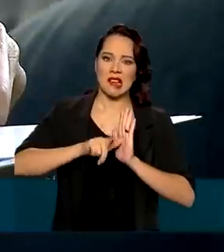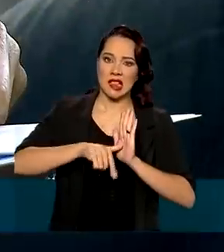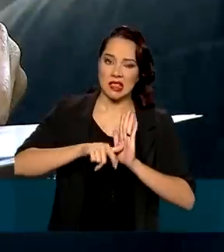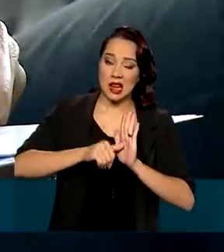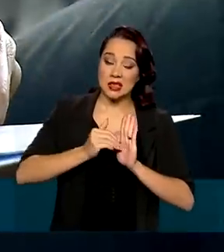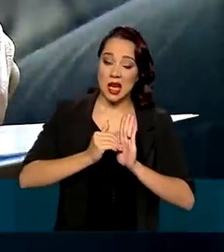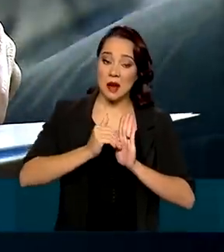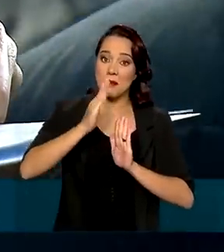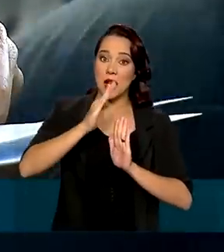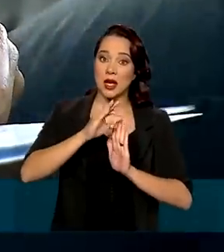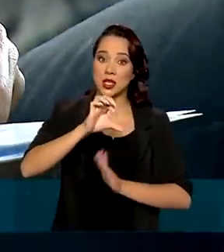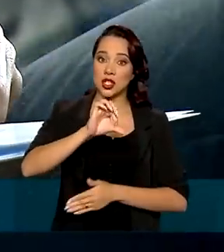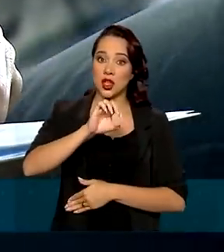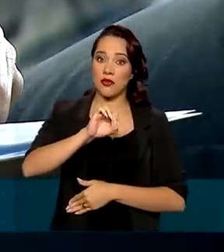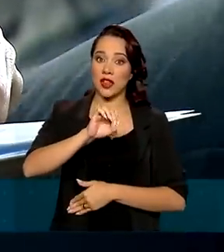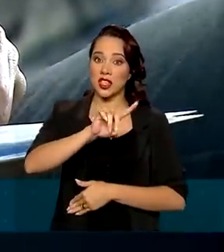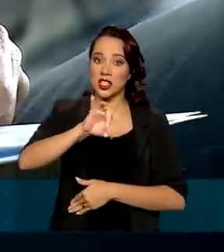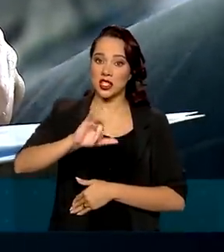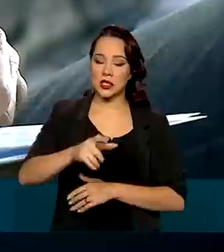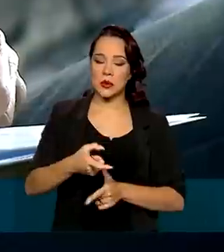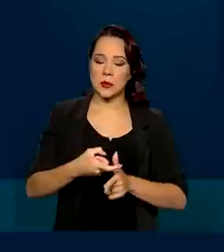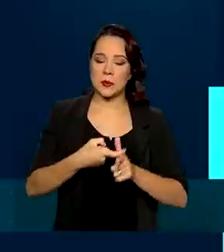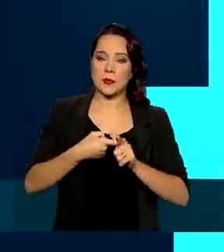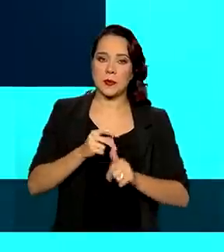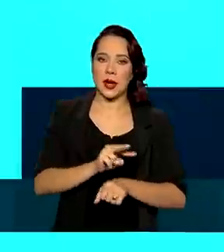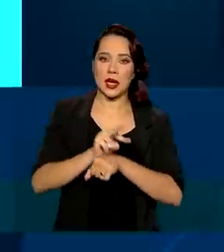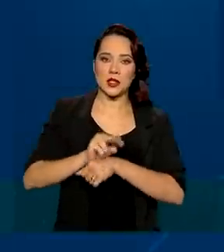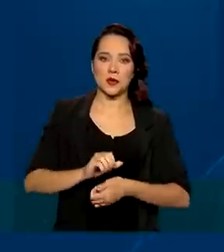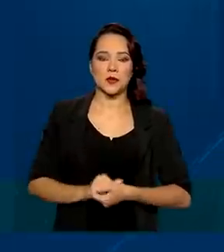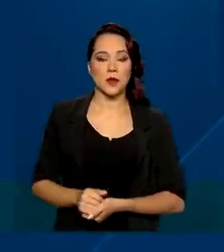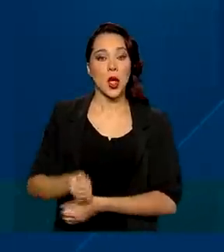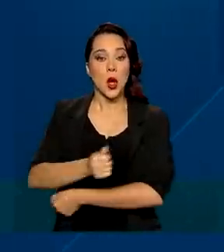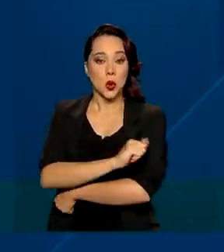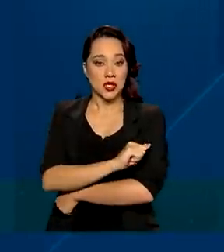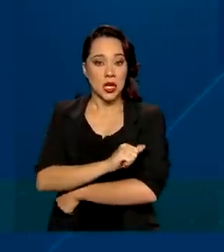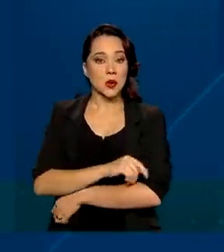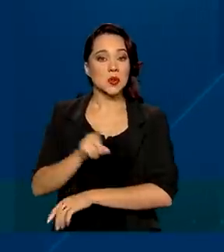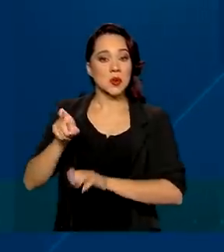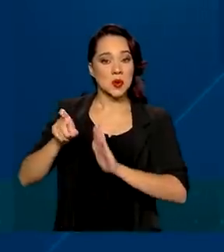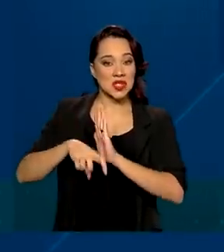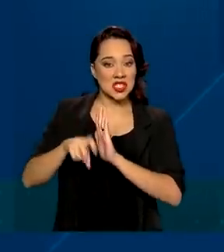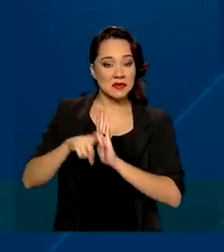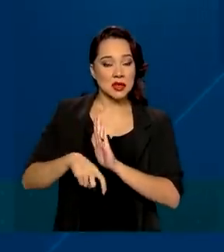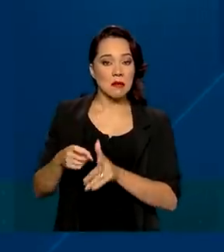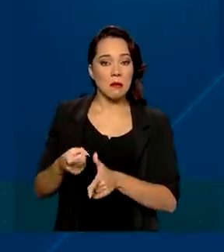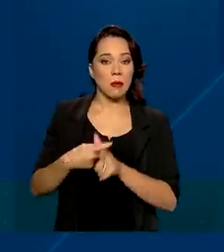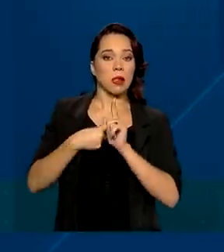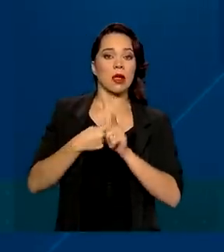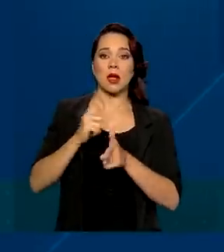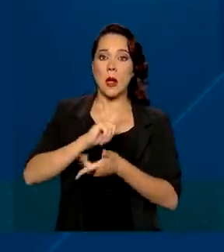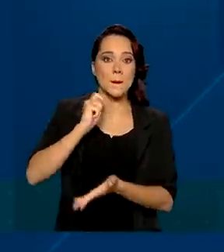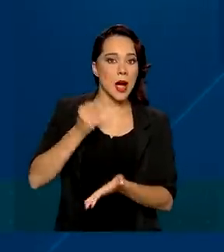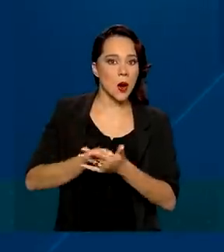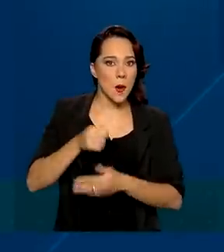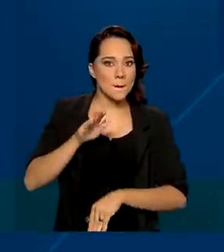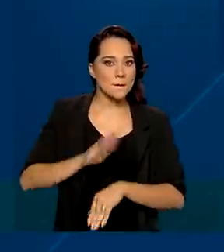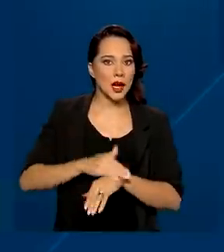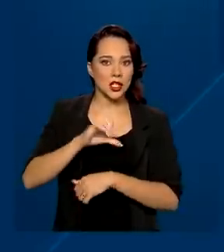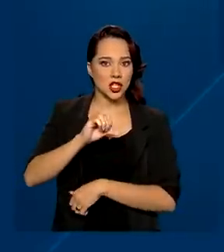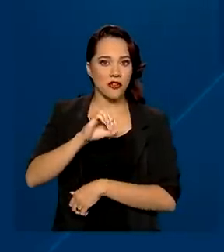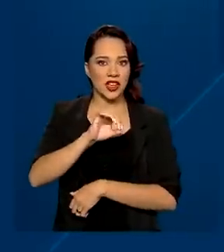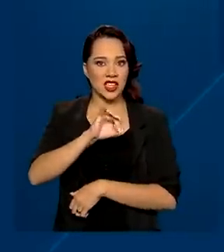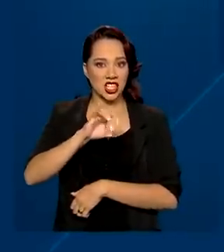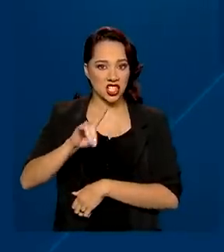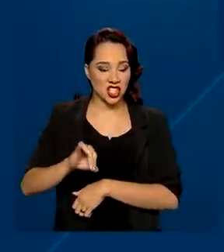superiores a 90 dias no financiamento. Os estudantes com débitos vencidos e não pagos há mais de 90